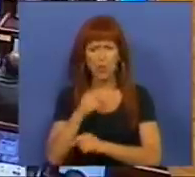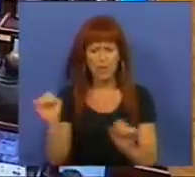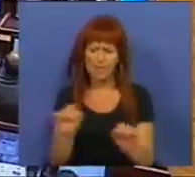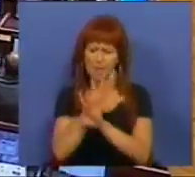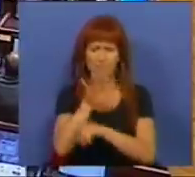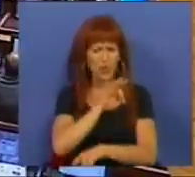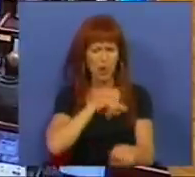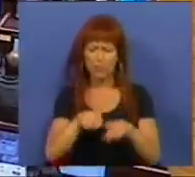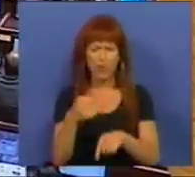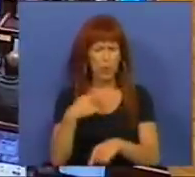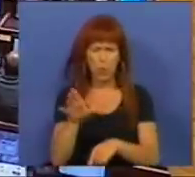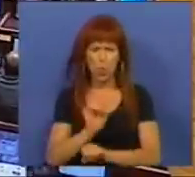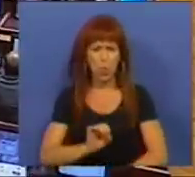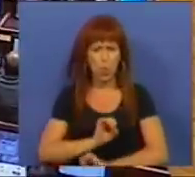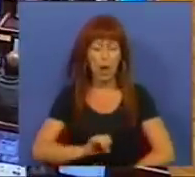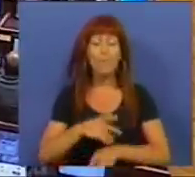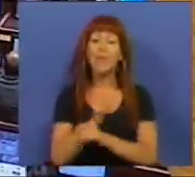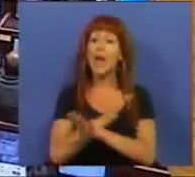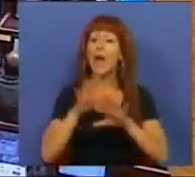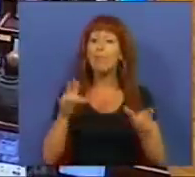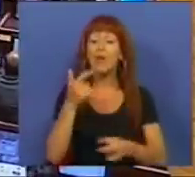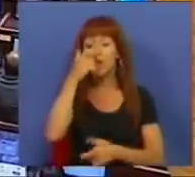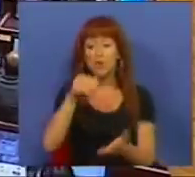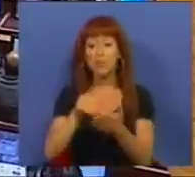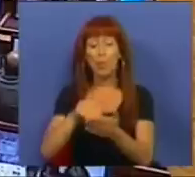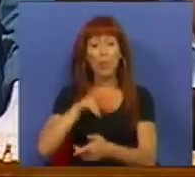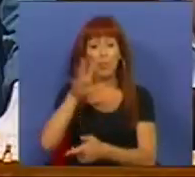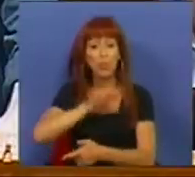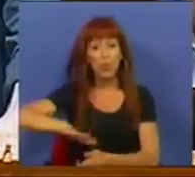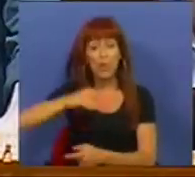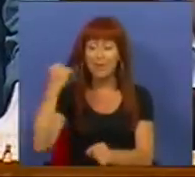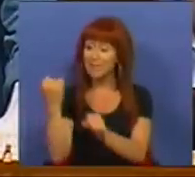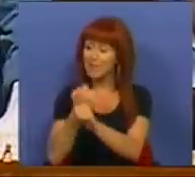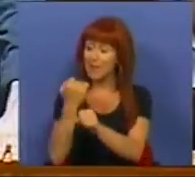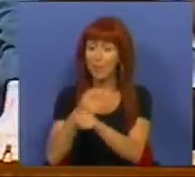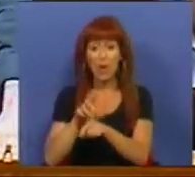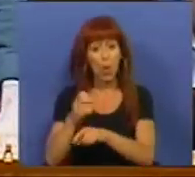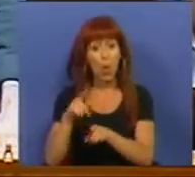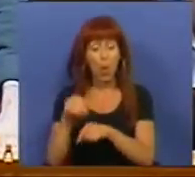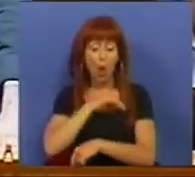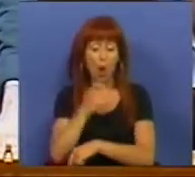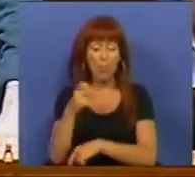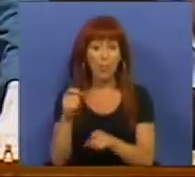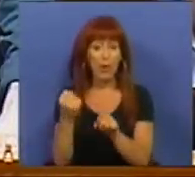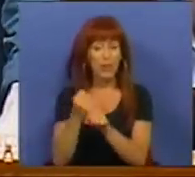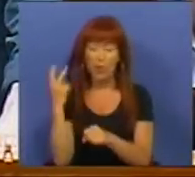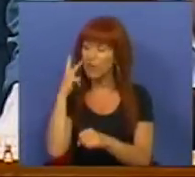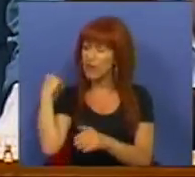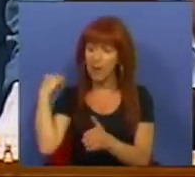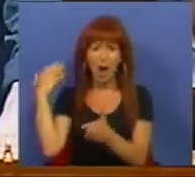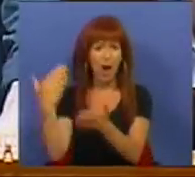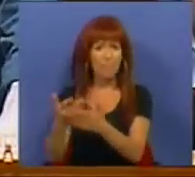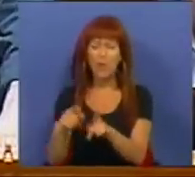claramente o Sr. Deputado não o teve. A maioria dos pobres em Portugal trabalha ou é pensionista e trabalhou toda a vida.